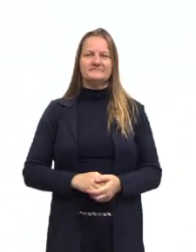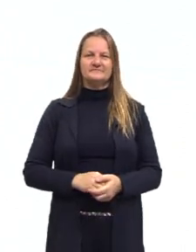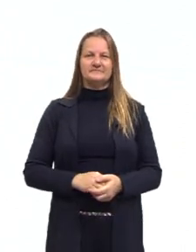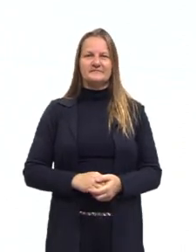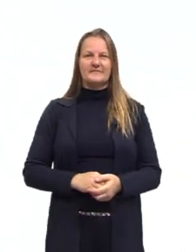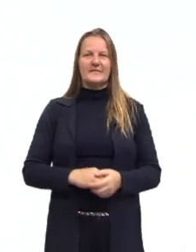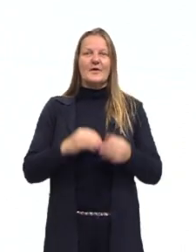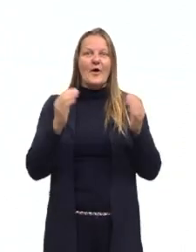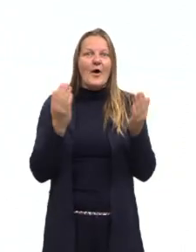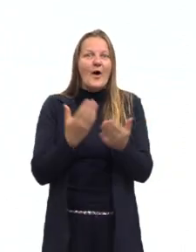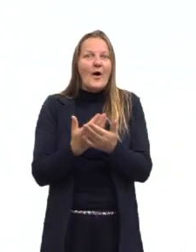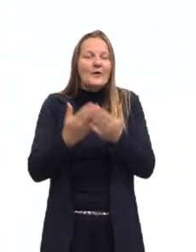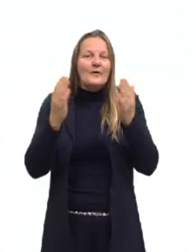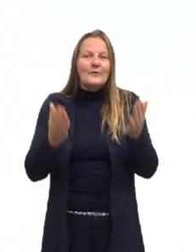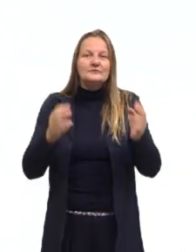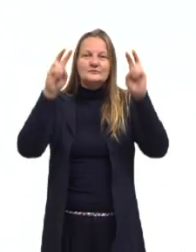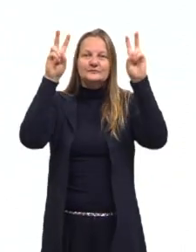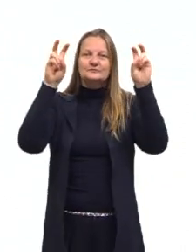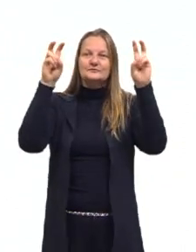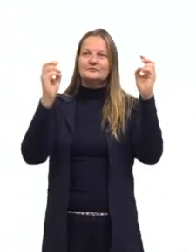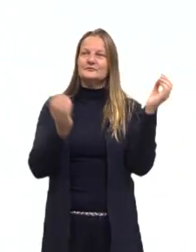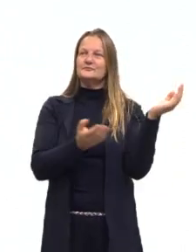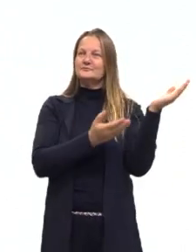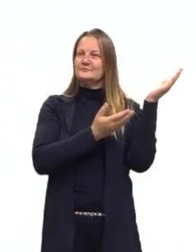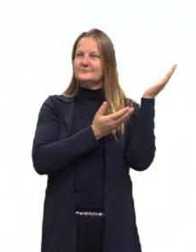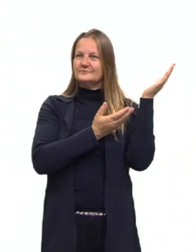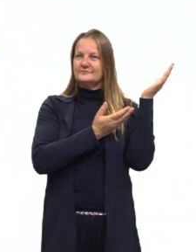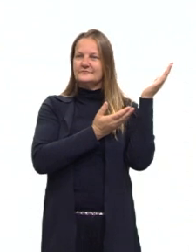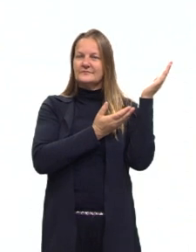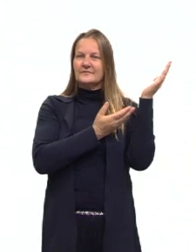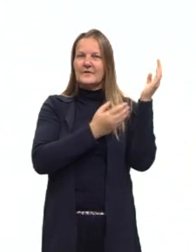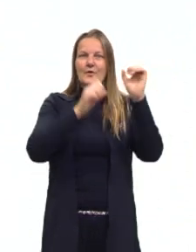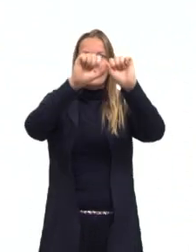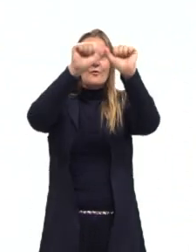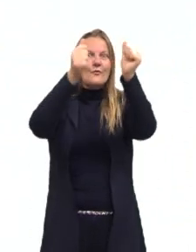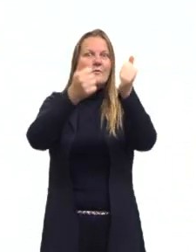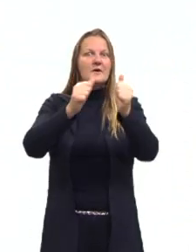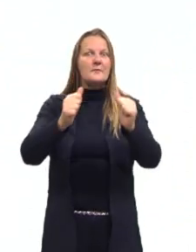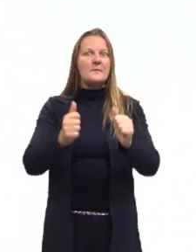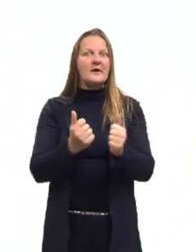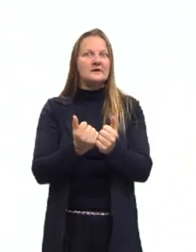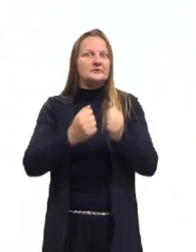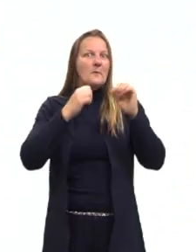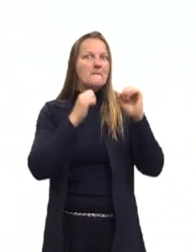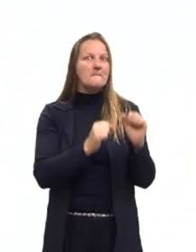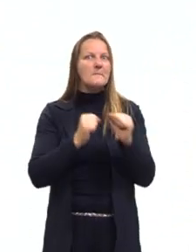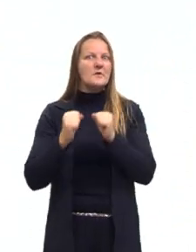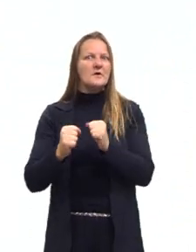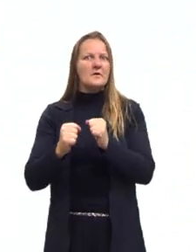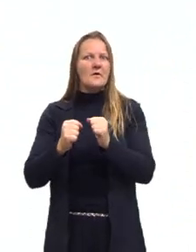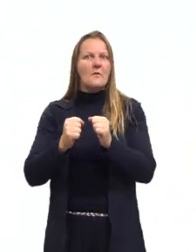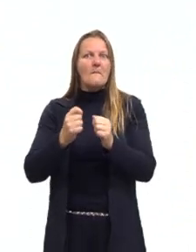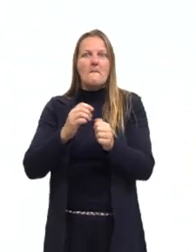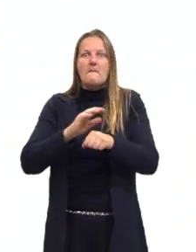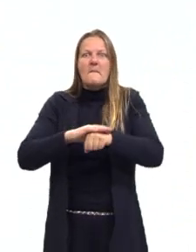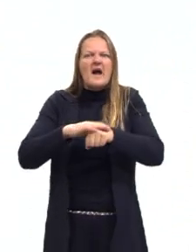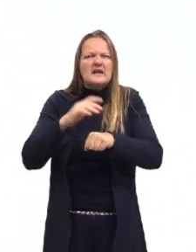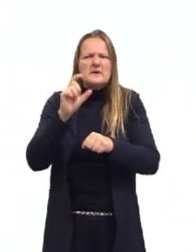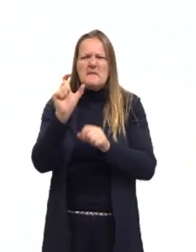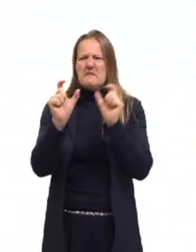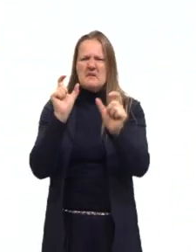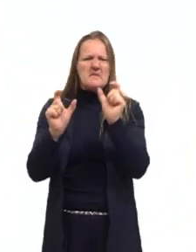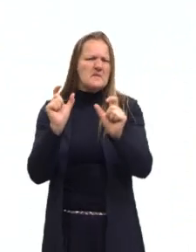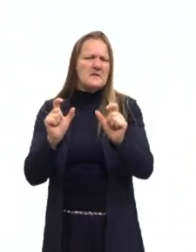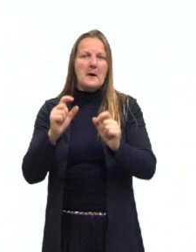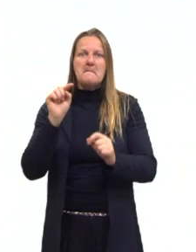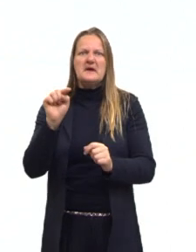E a nossa aula de hoje tem como título Uma Imagem Vale Mais Que Mil Palavras, né? Que é um ditado